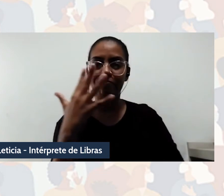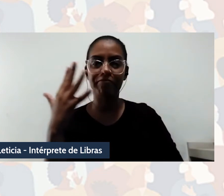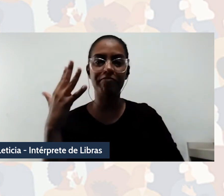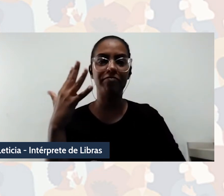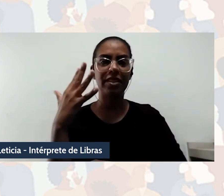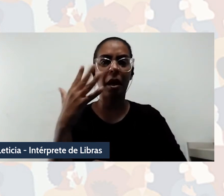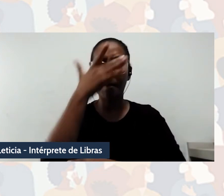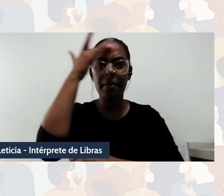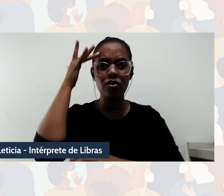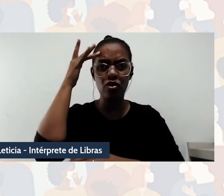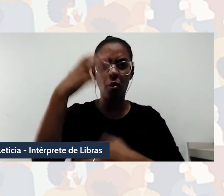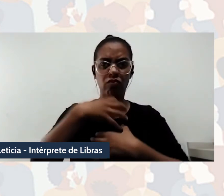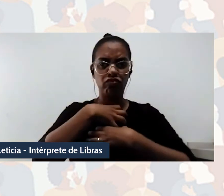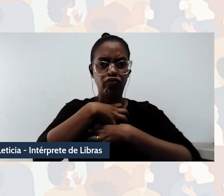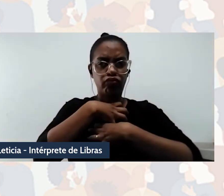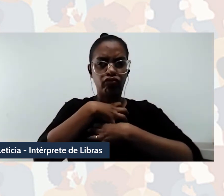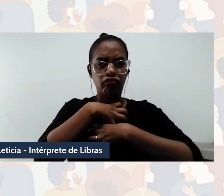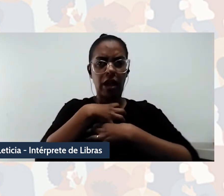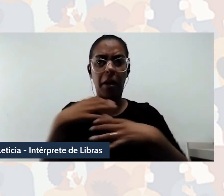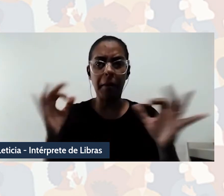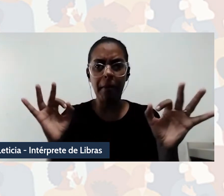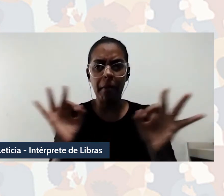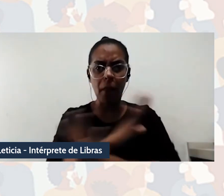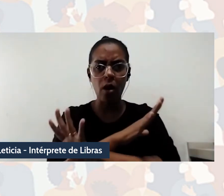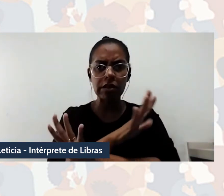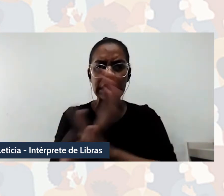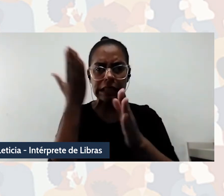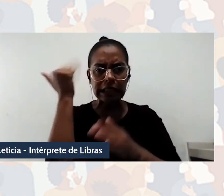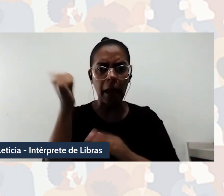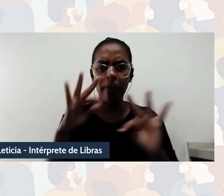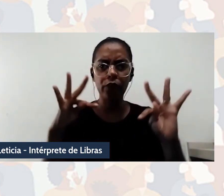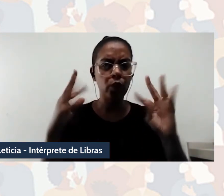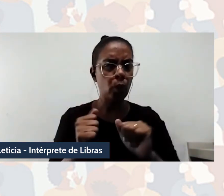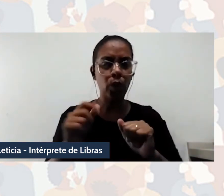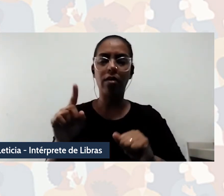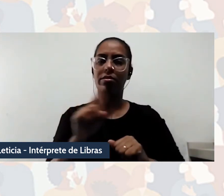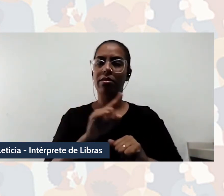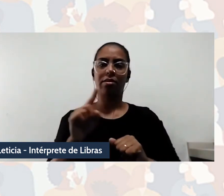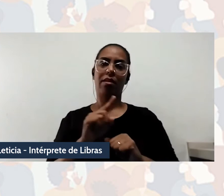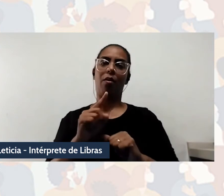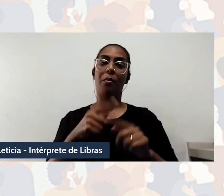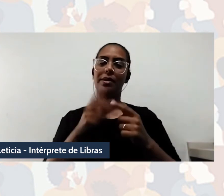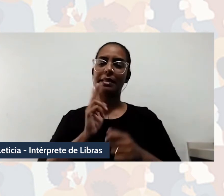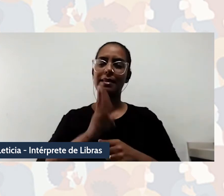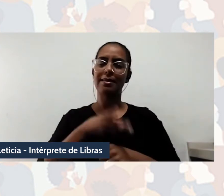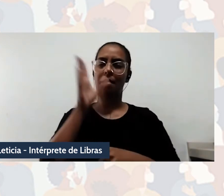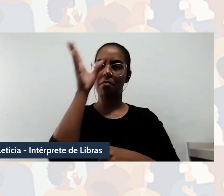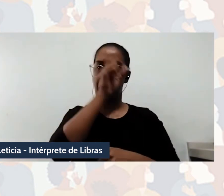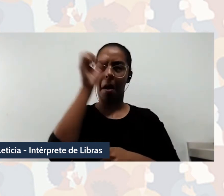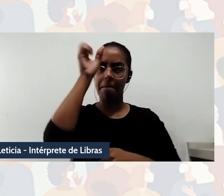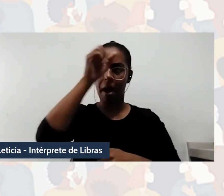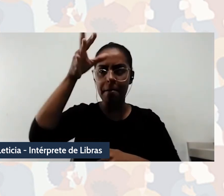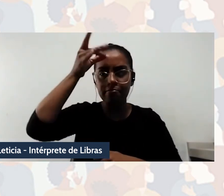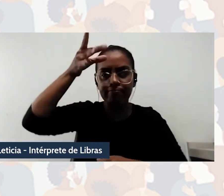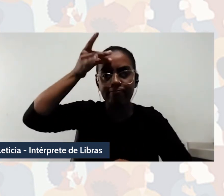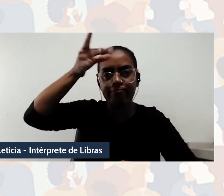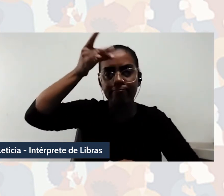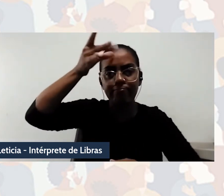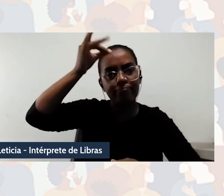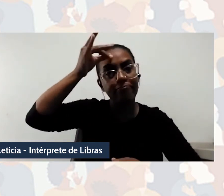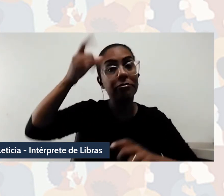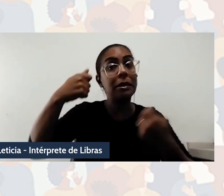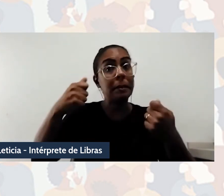do conhecimento, a reafirmação de ensinamentos e desaprendizagem epistêmicas engajadas